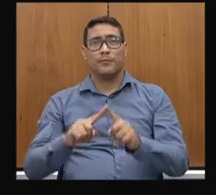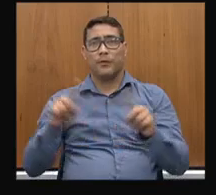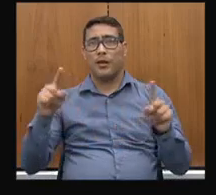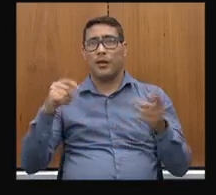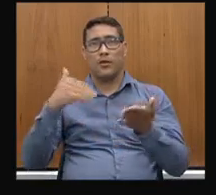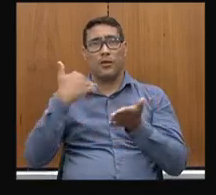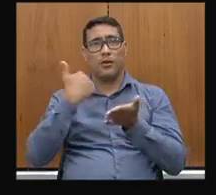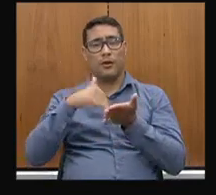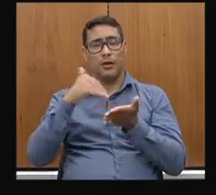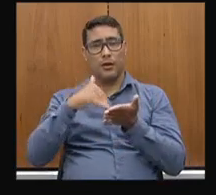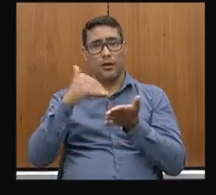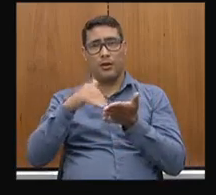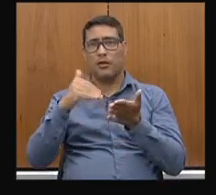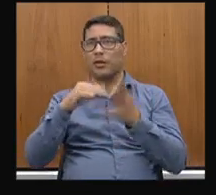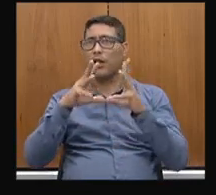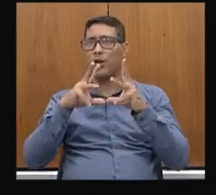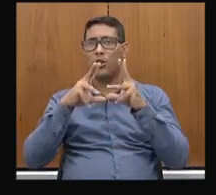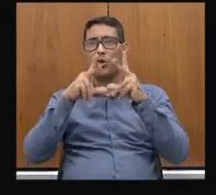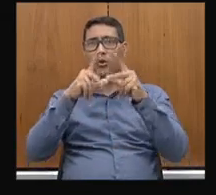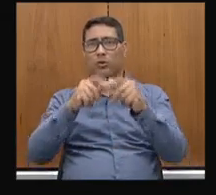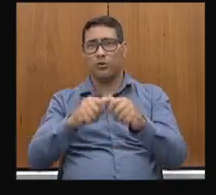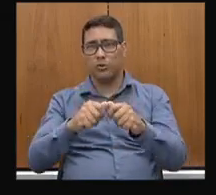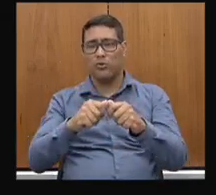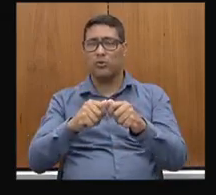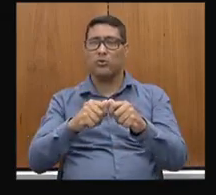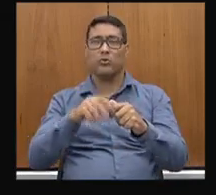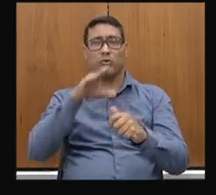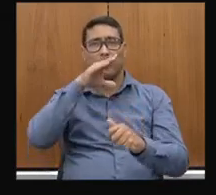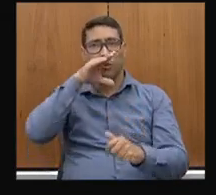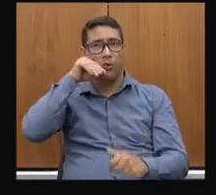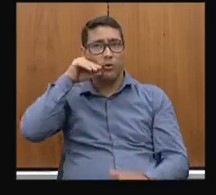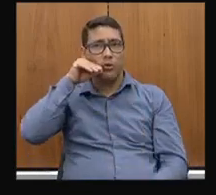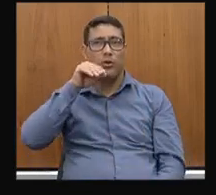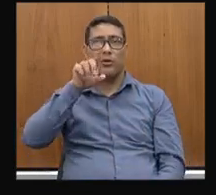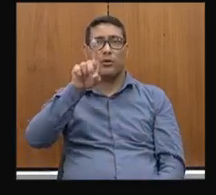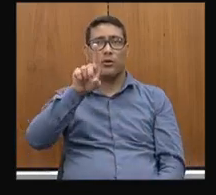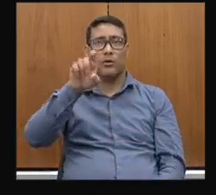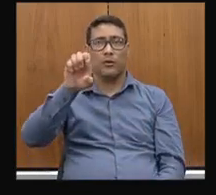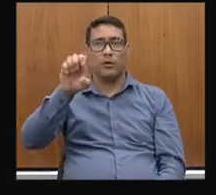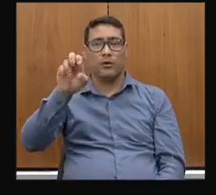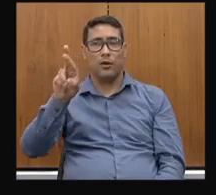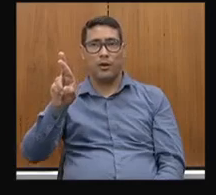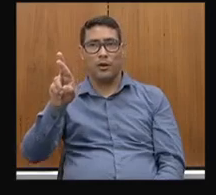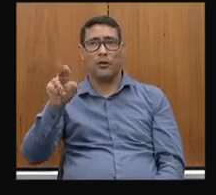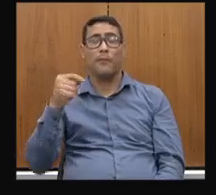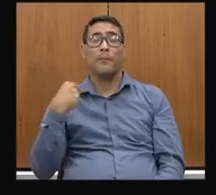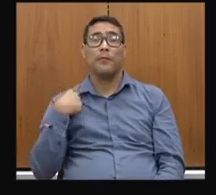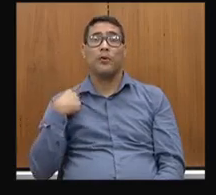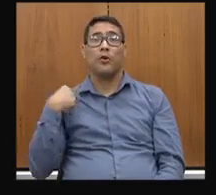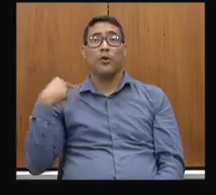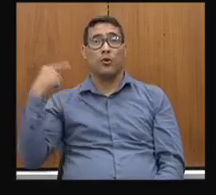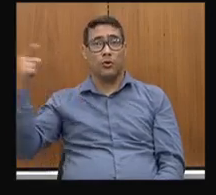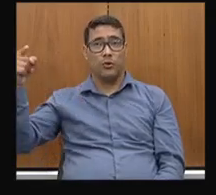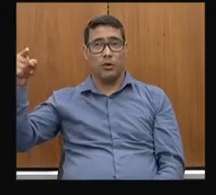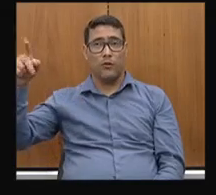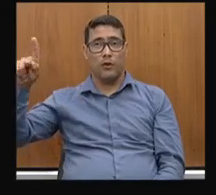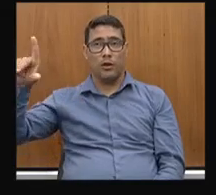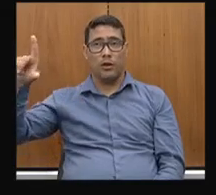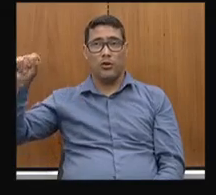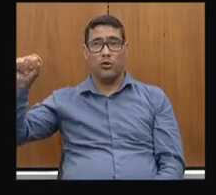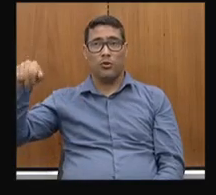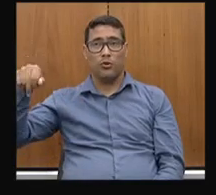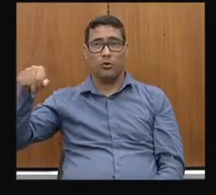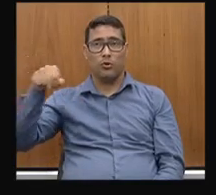e todos os servidores aí do DR, todos os autos estão aí presentes, eu estou nas estradas, saí ontem de um plantão à noite,